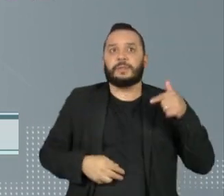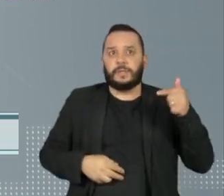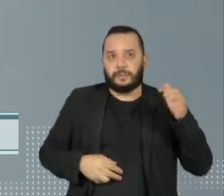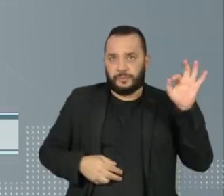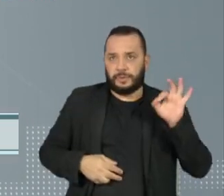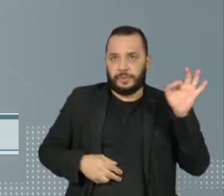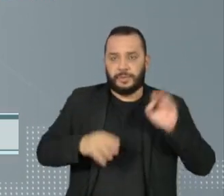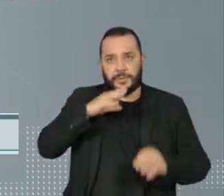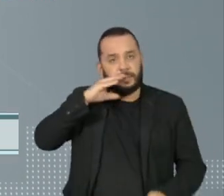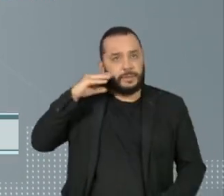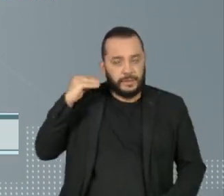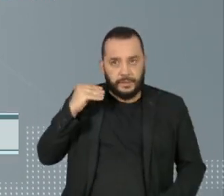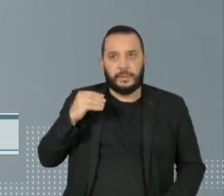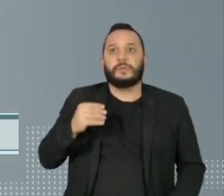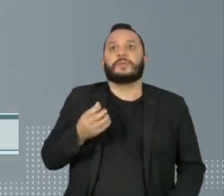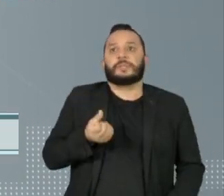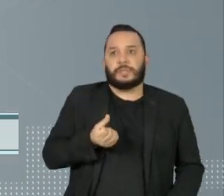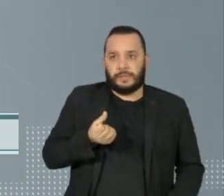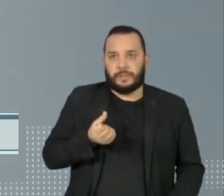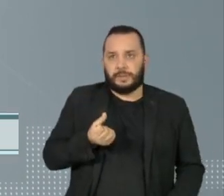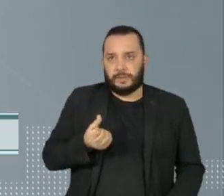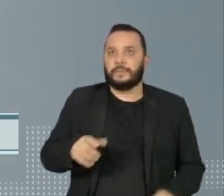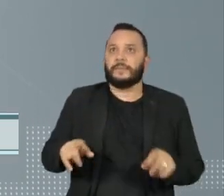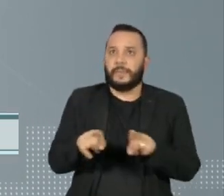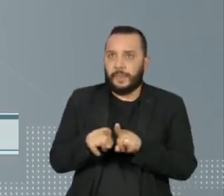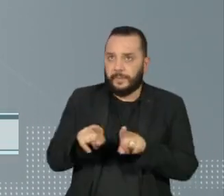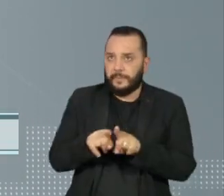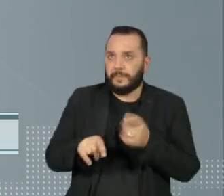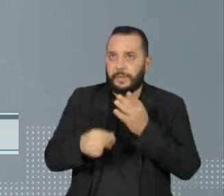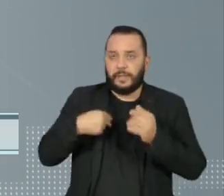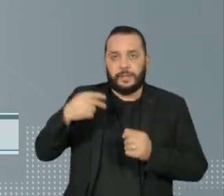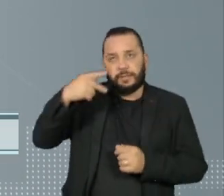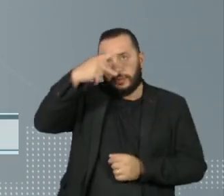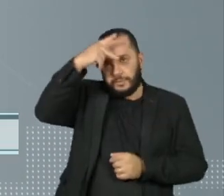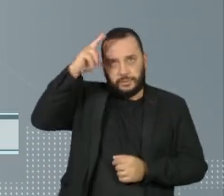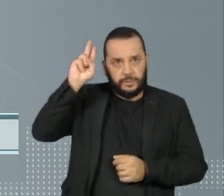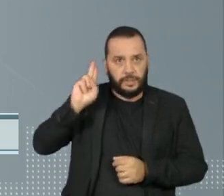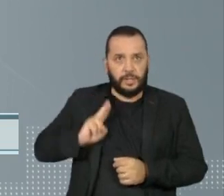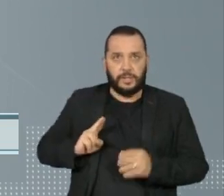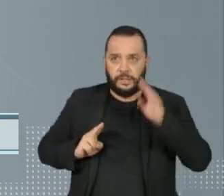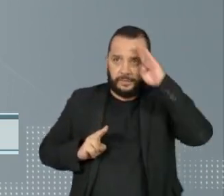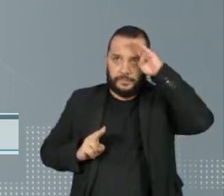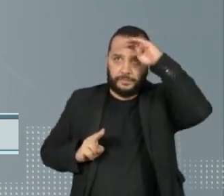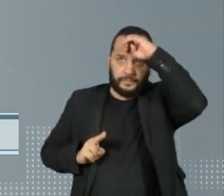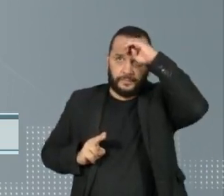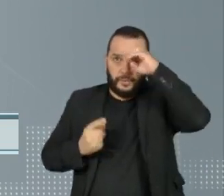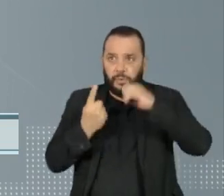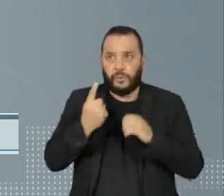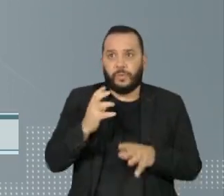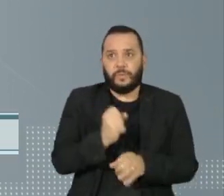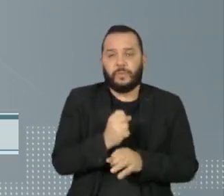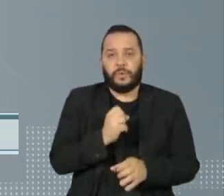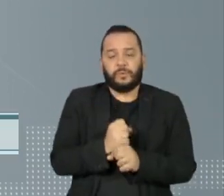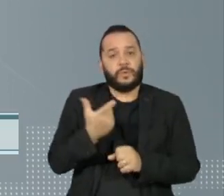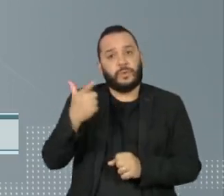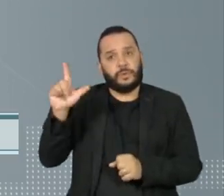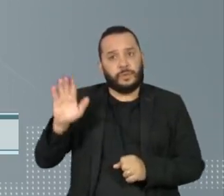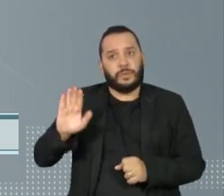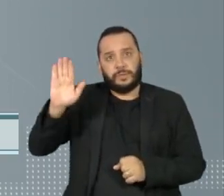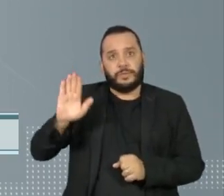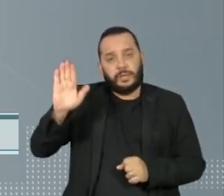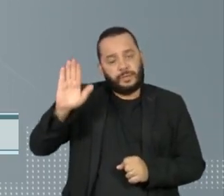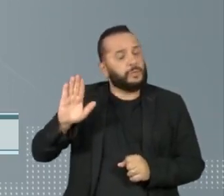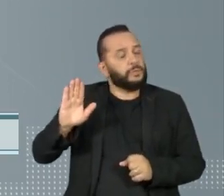Ciro Gomes caiu para quarto com 6. Soraya Troninck e Felipe Dávila têm um ponto cada. Os demais candidatos não pontuaram.